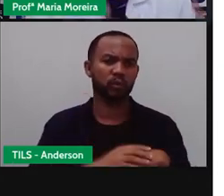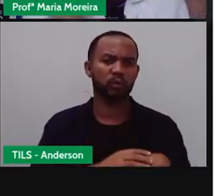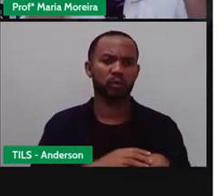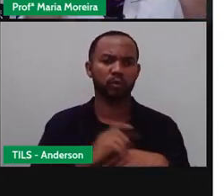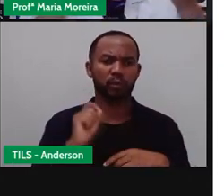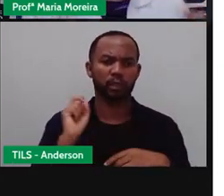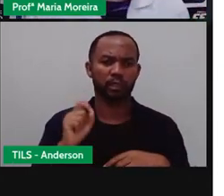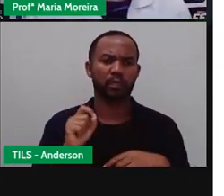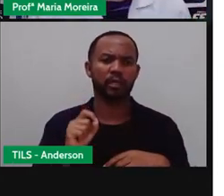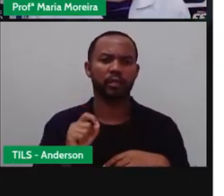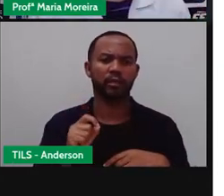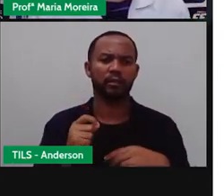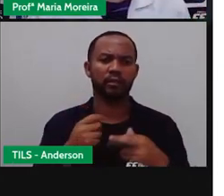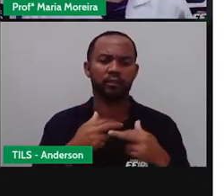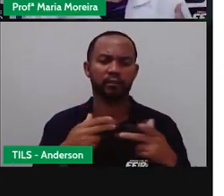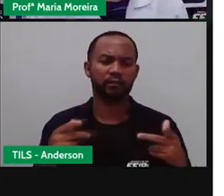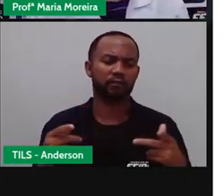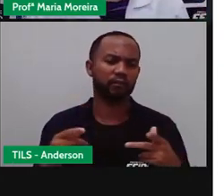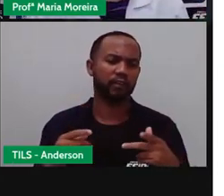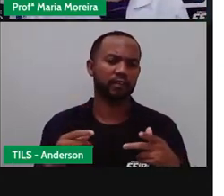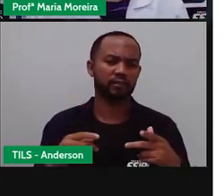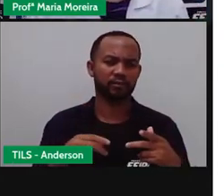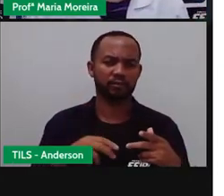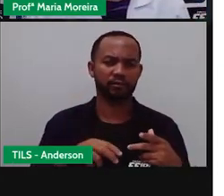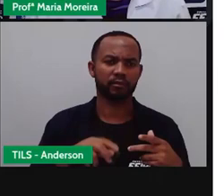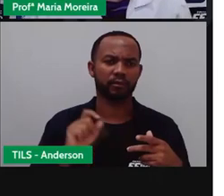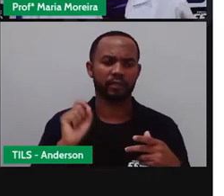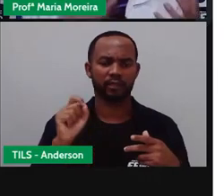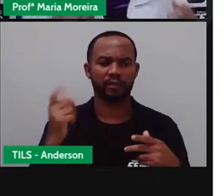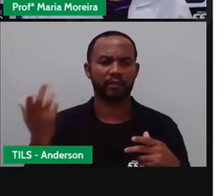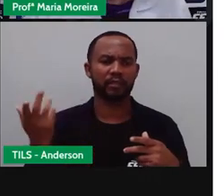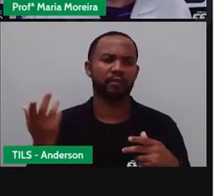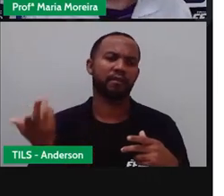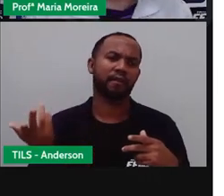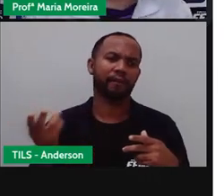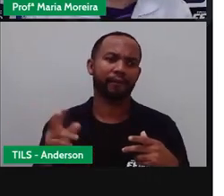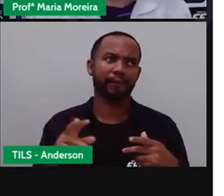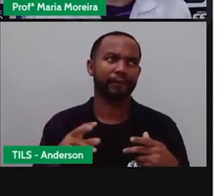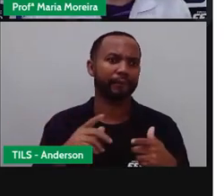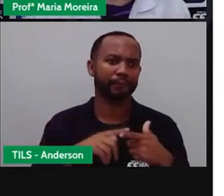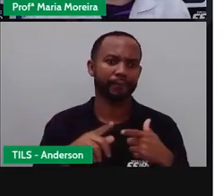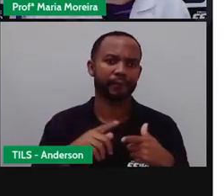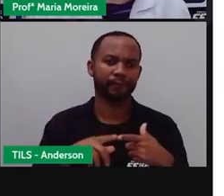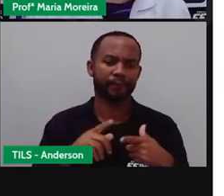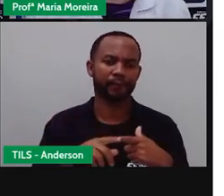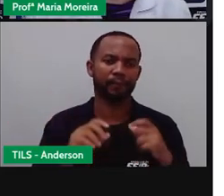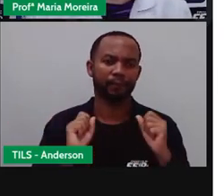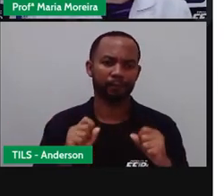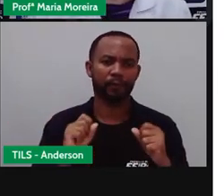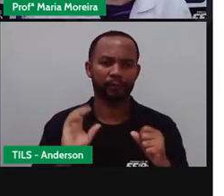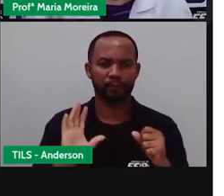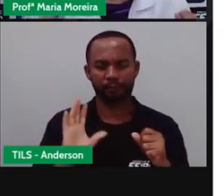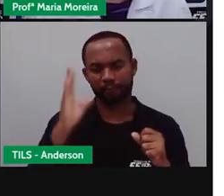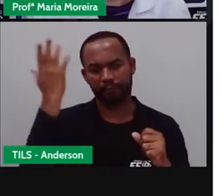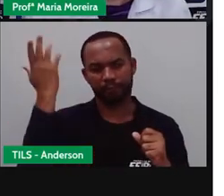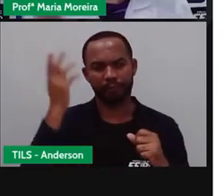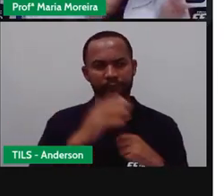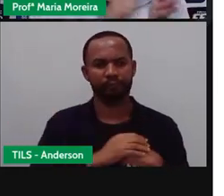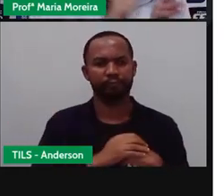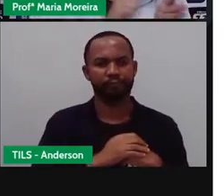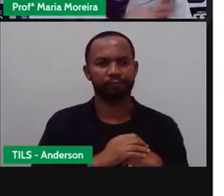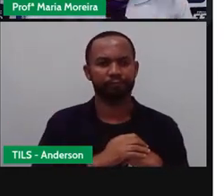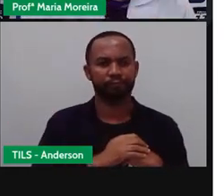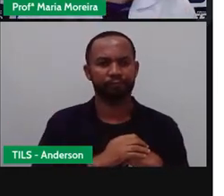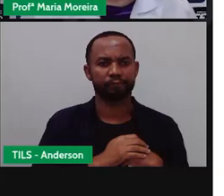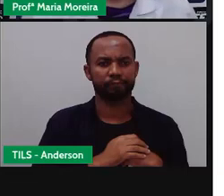vai atrair esses vetores Porque é disso que eles gostam E aí, olha A contaminação vai estar aí, ó